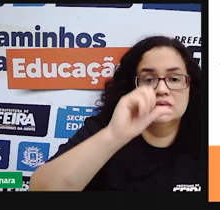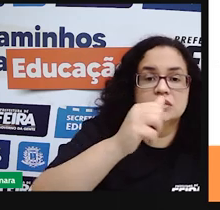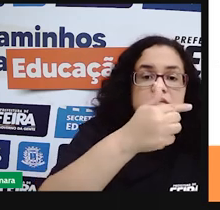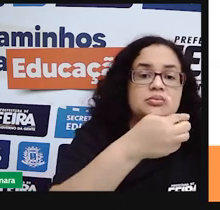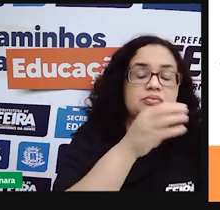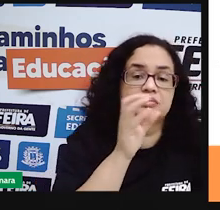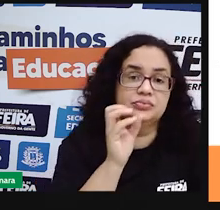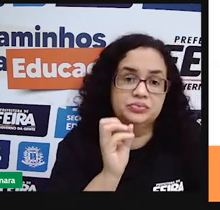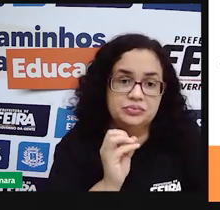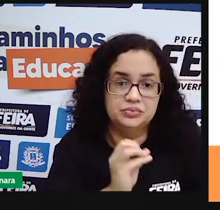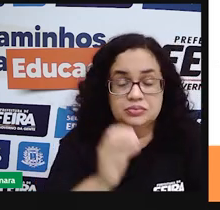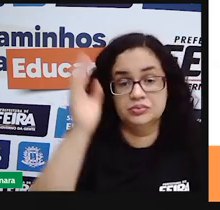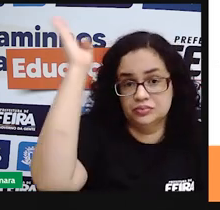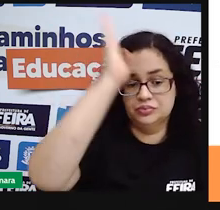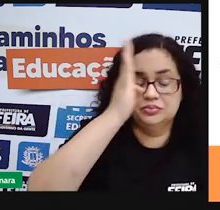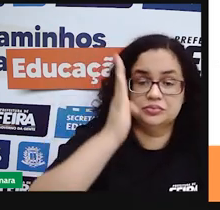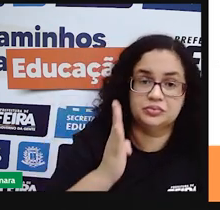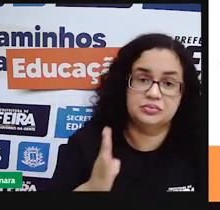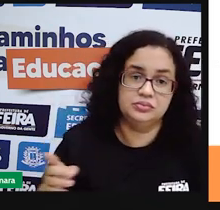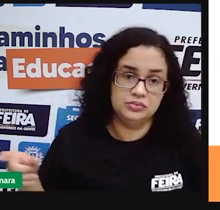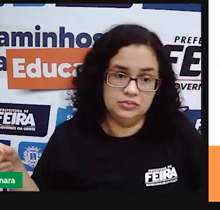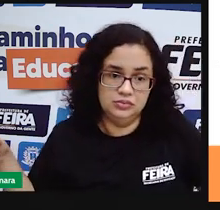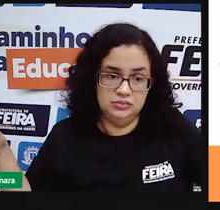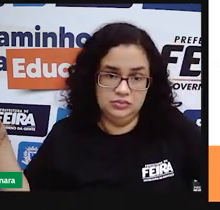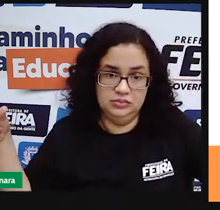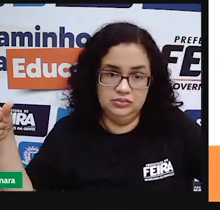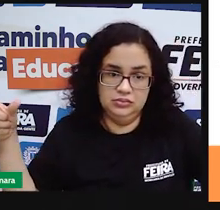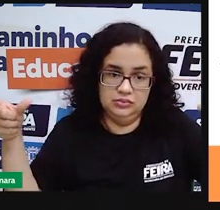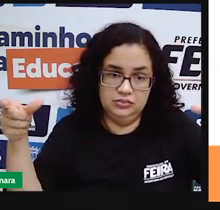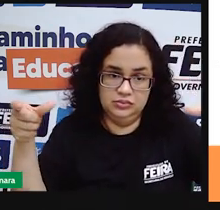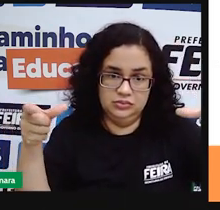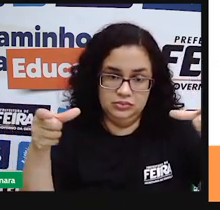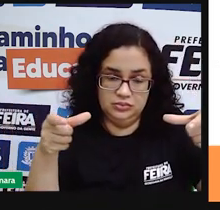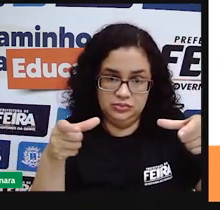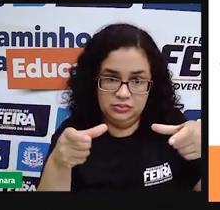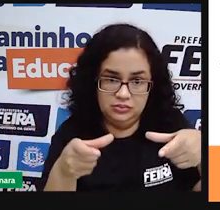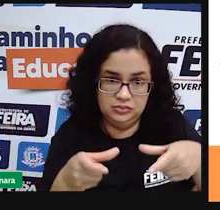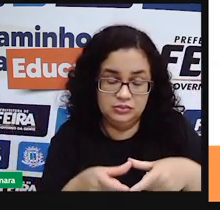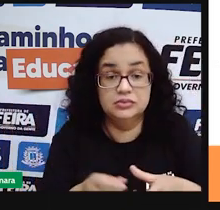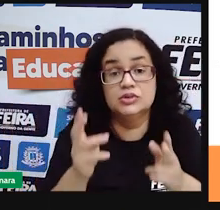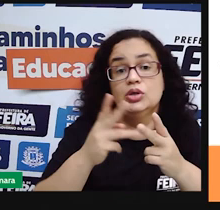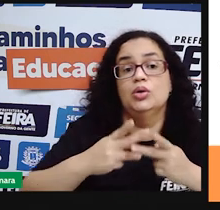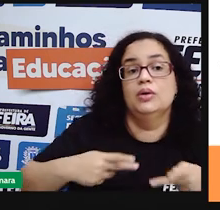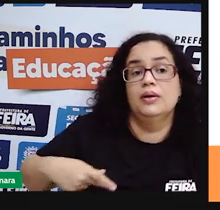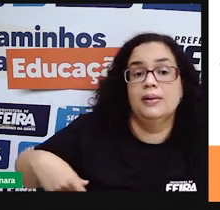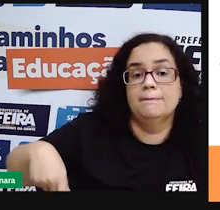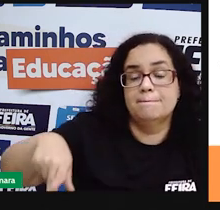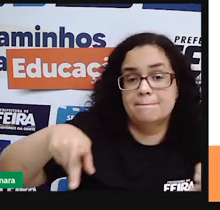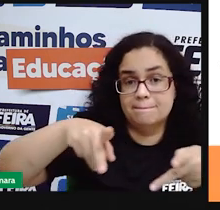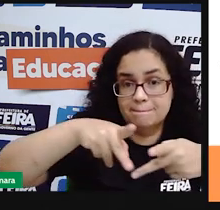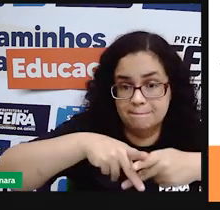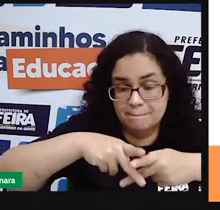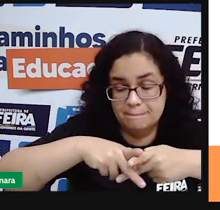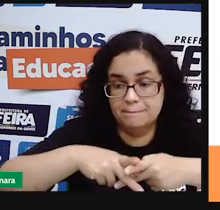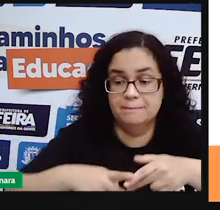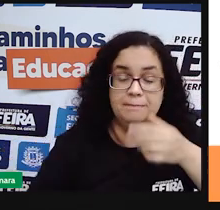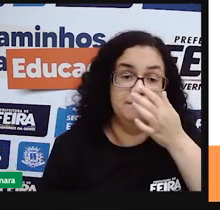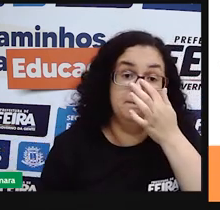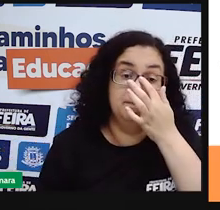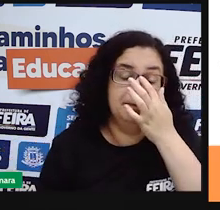brasileira decresceu acentuadamente e aí muitos povos eles foram extintos.